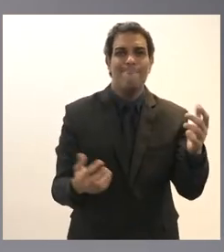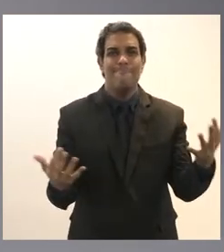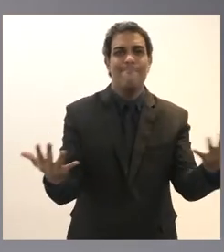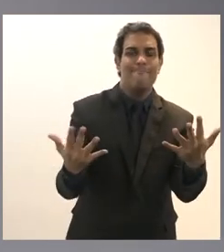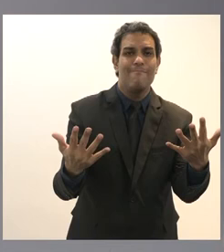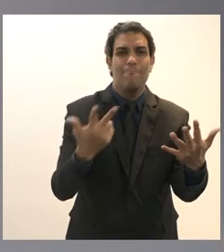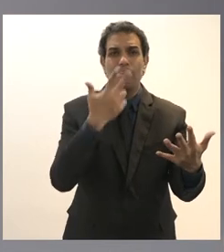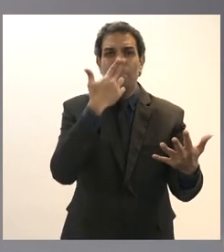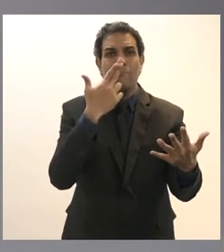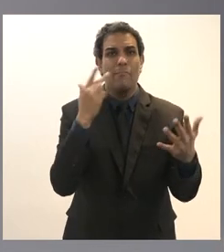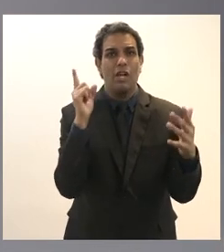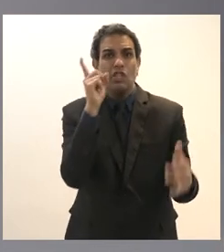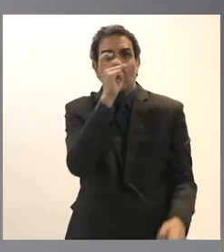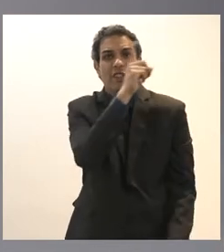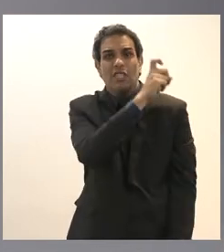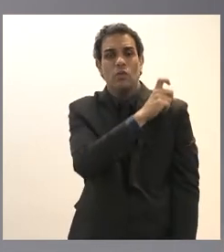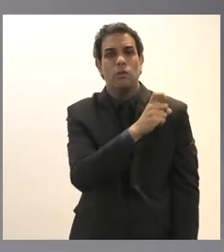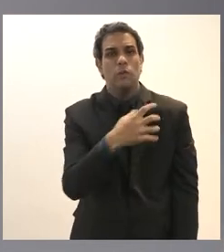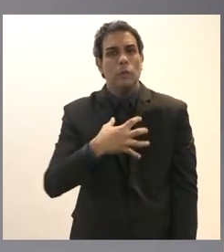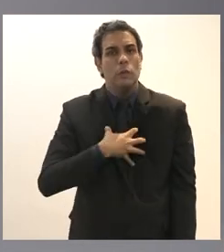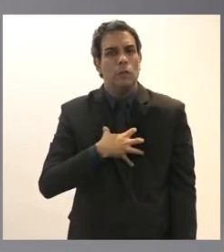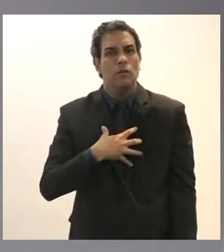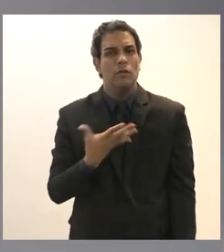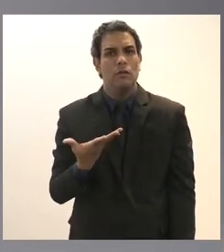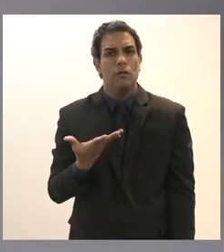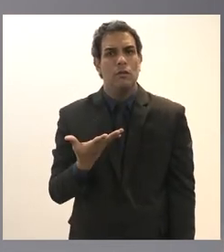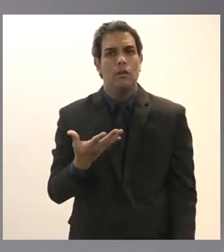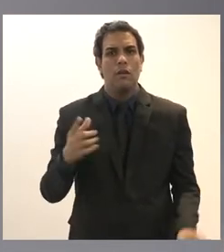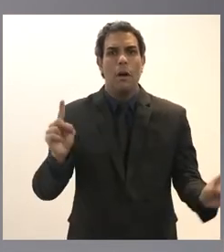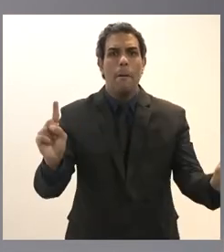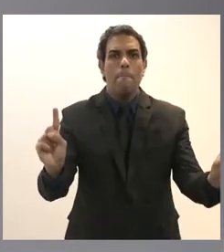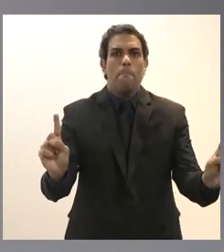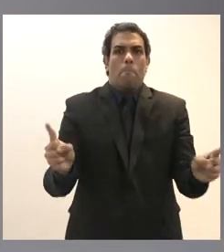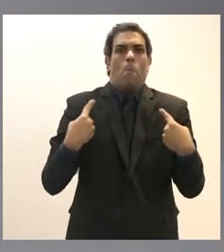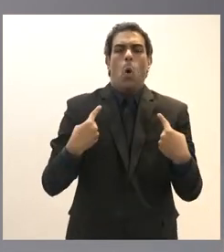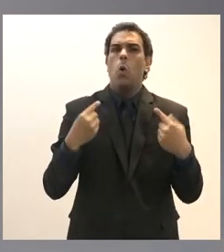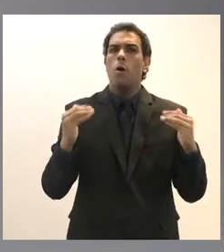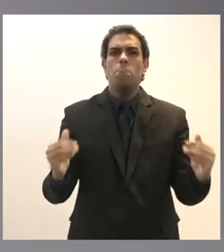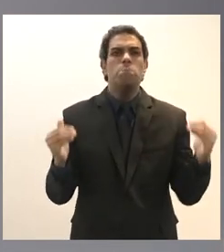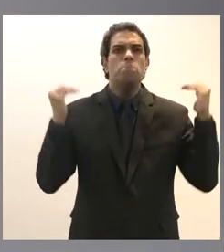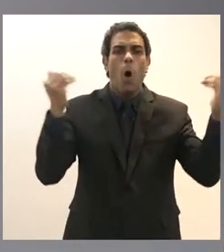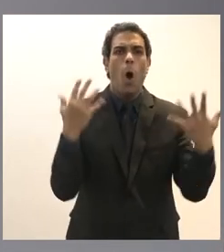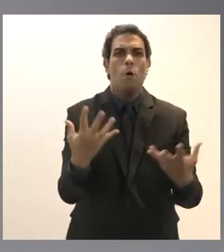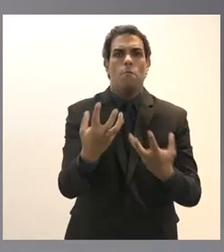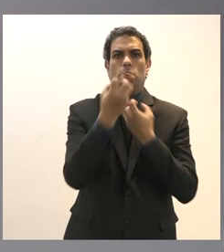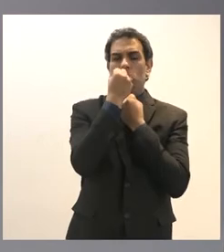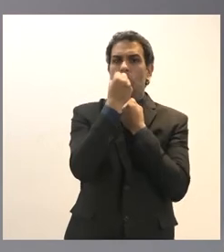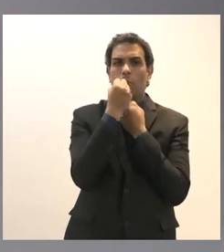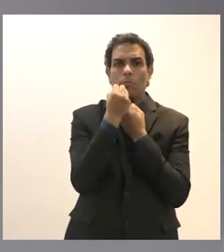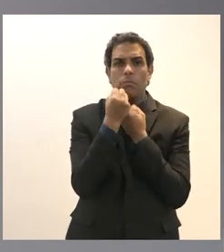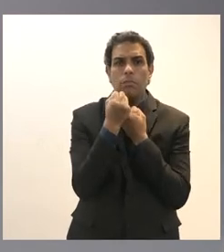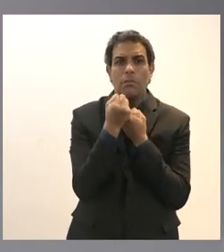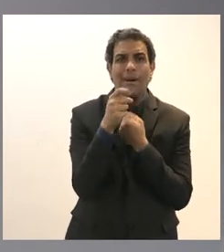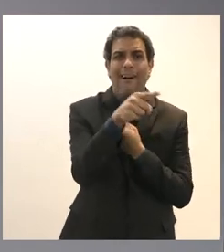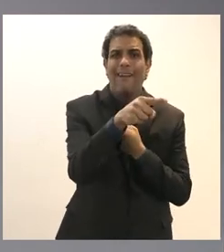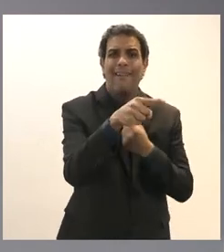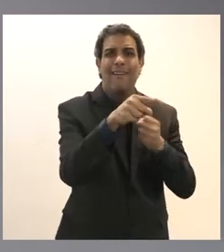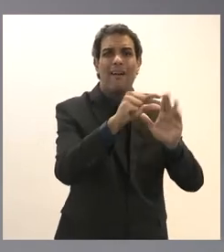fica difícil porque o assédio vai ser vai ser muito maior também proíbe